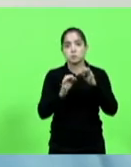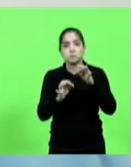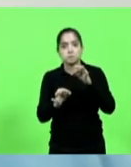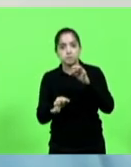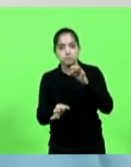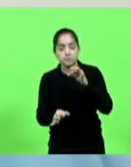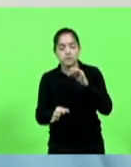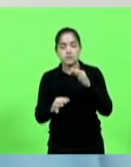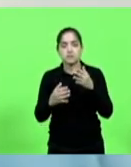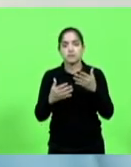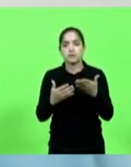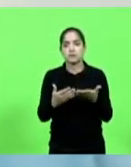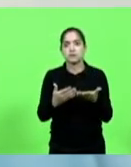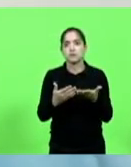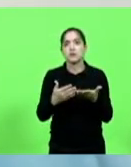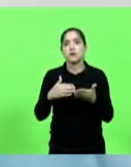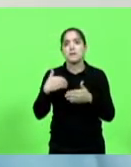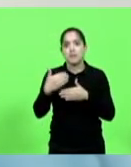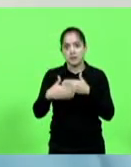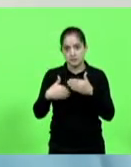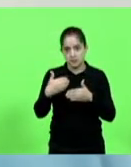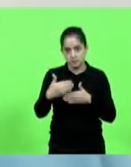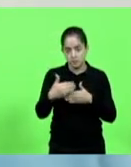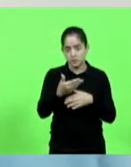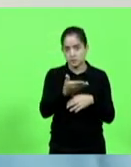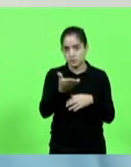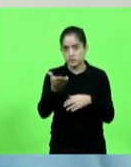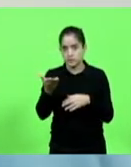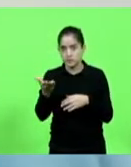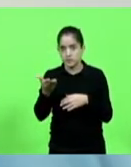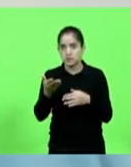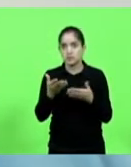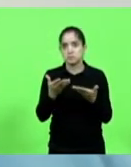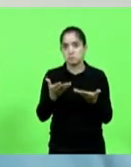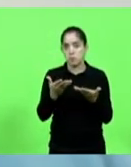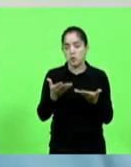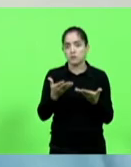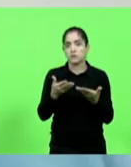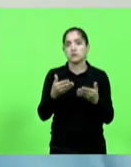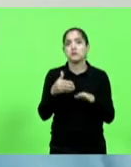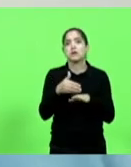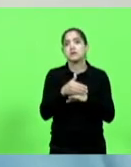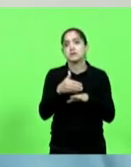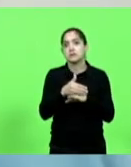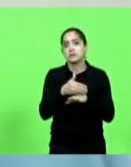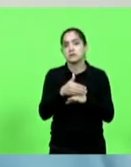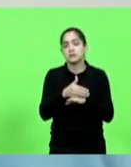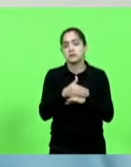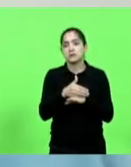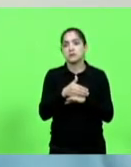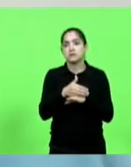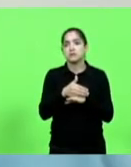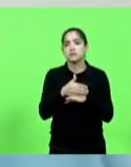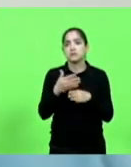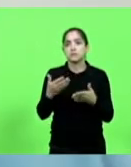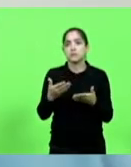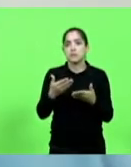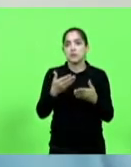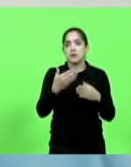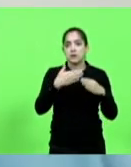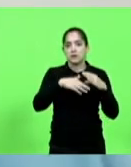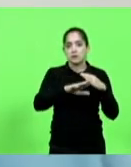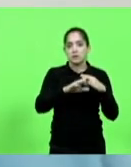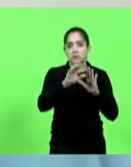mas depois, vossas Excelências também podem ter acesso, temos uma correspondência enviada ao ofício